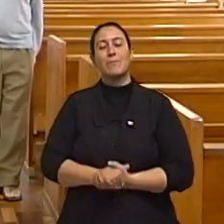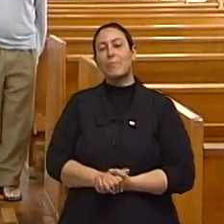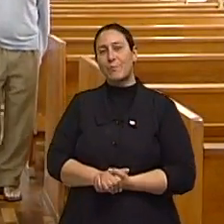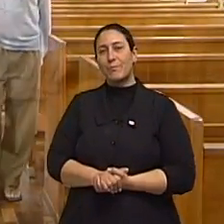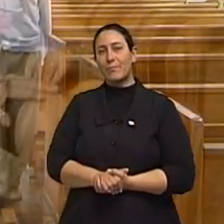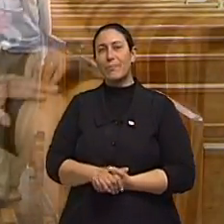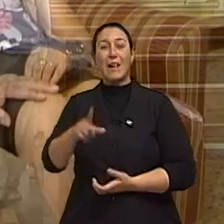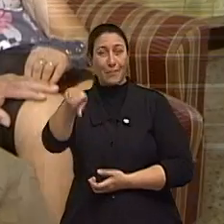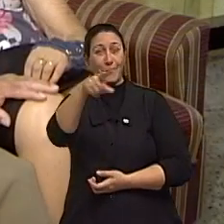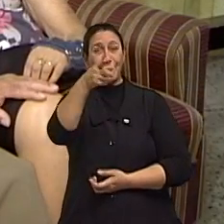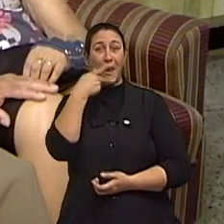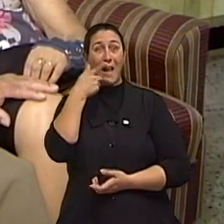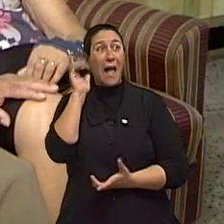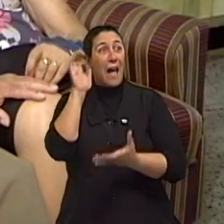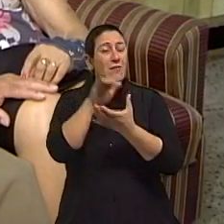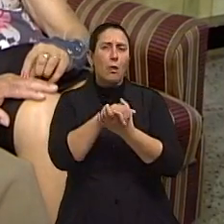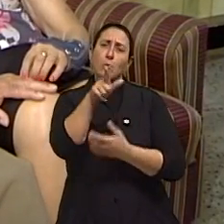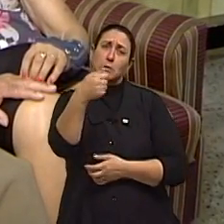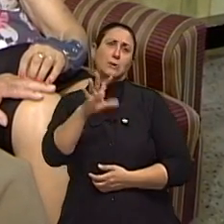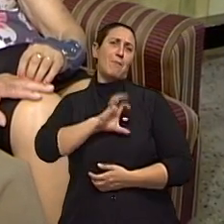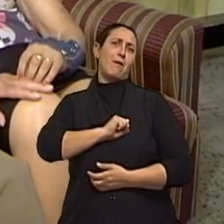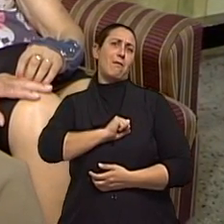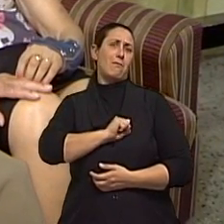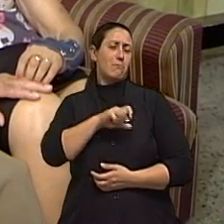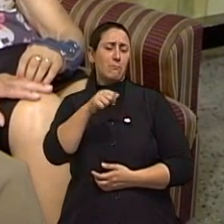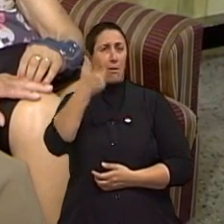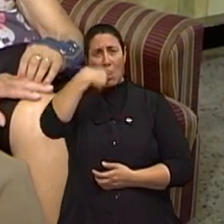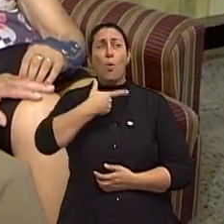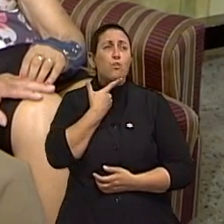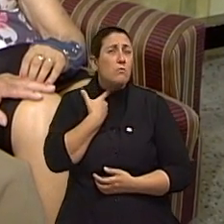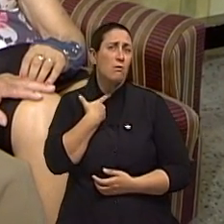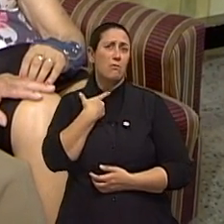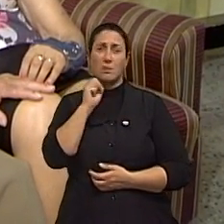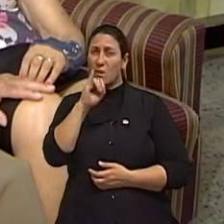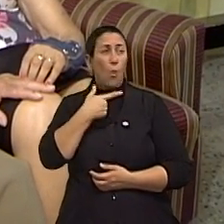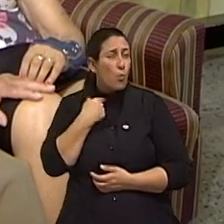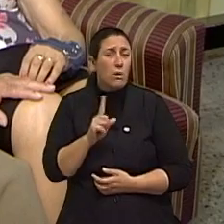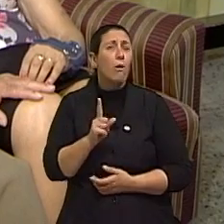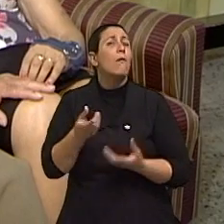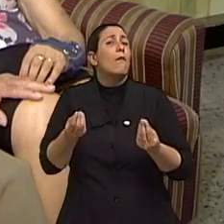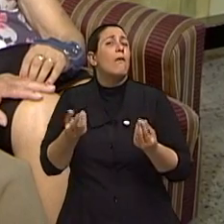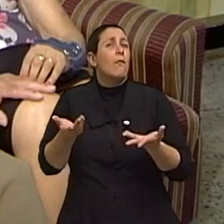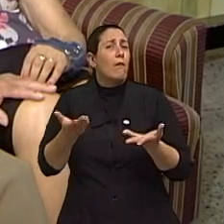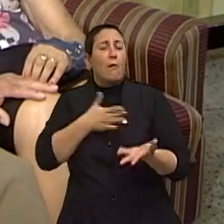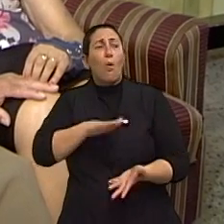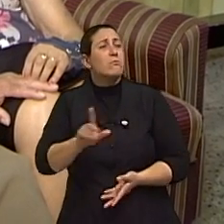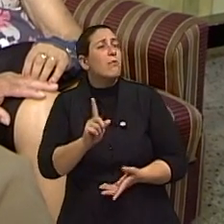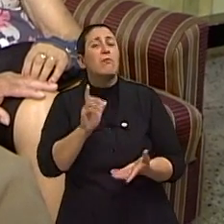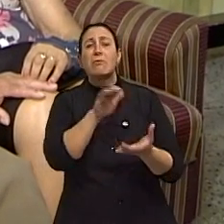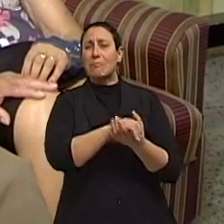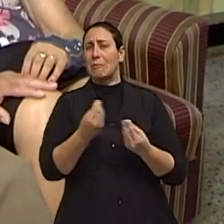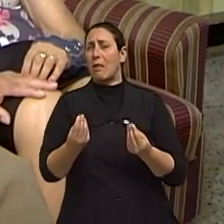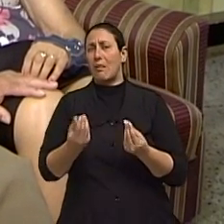Imagina casar com uma pessoa, tem que gostar um pouco. Porque se não gostar, não dá certo. E o senhor, seu Adão, o que que acha?